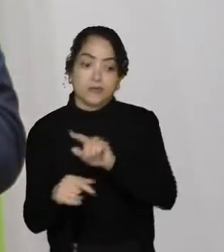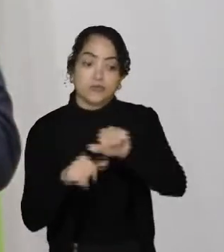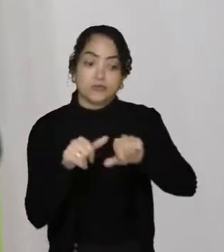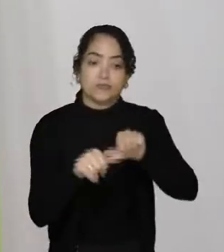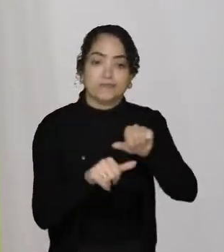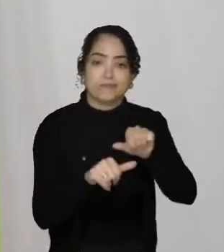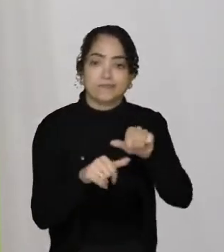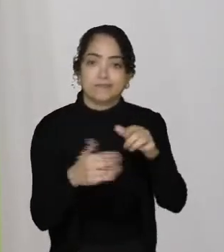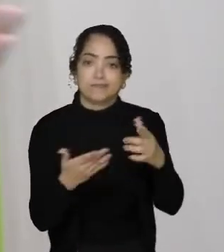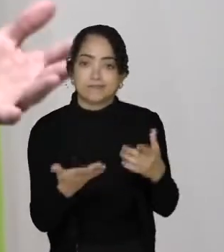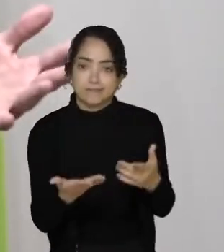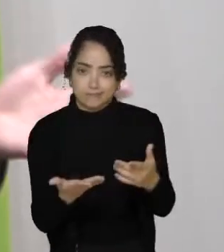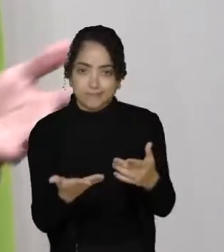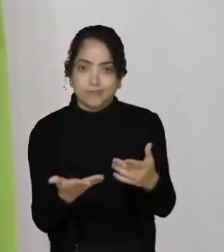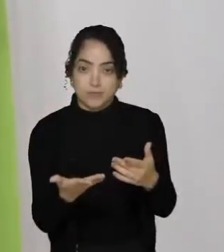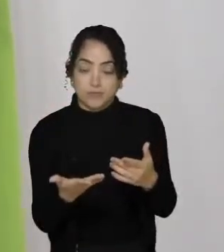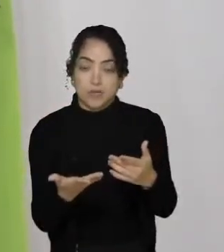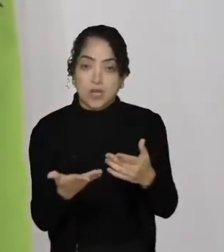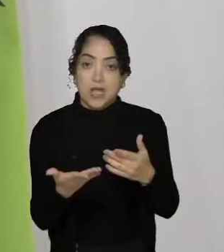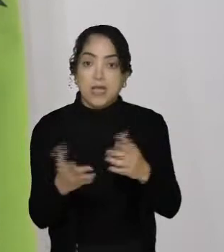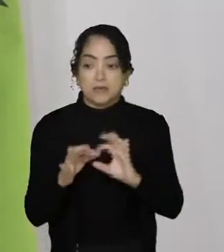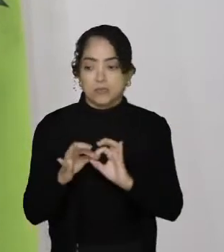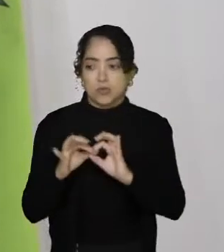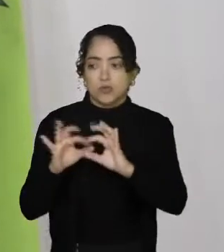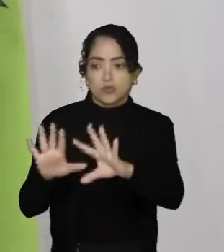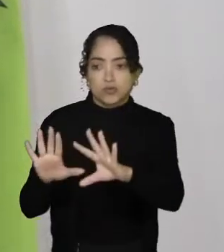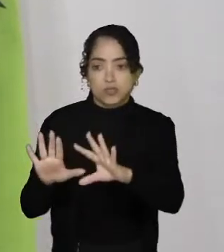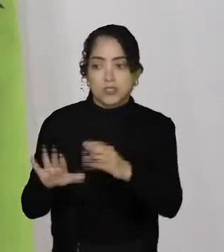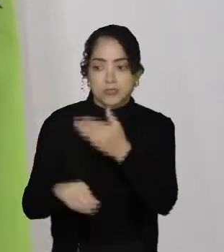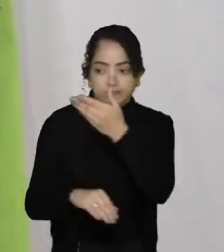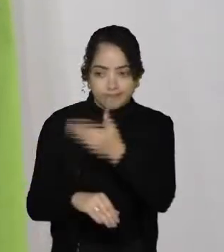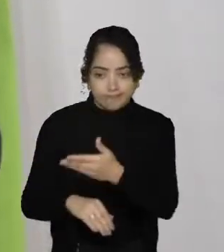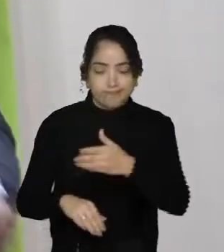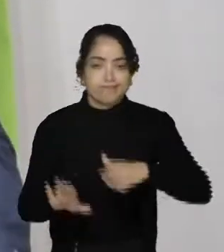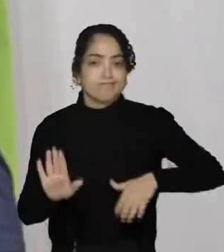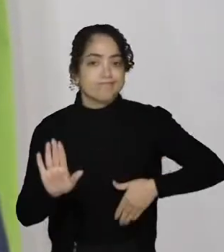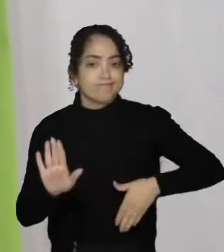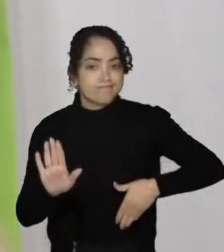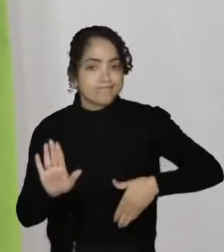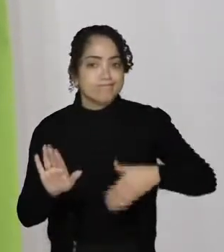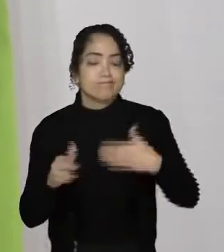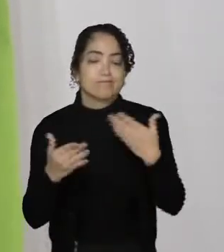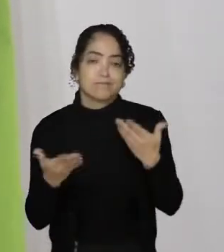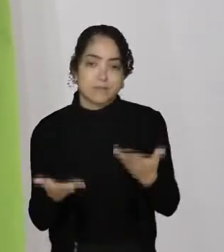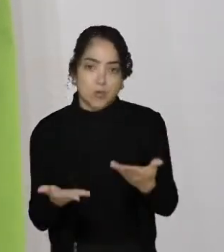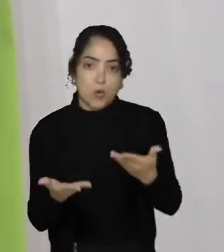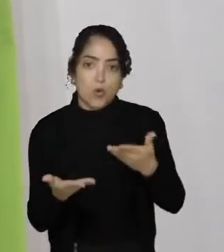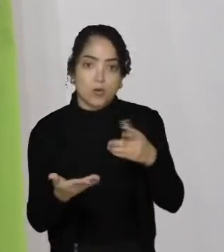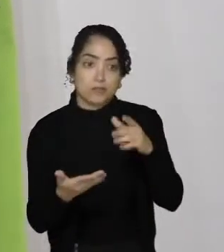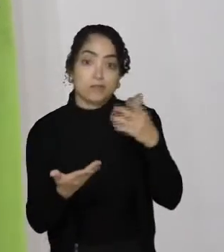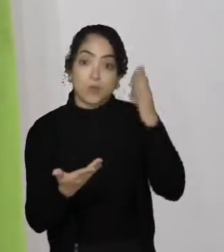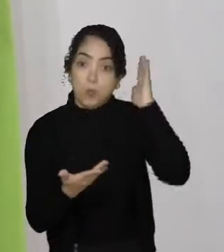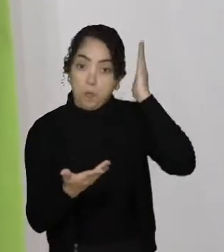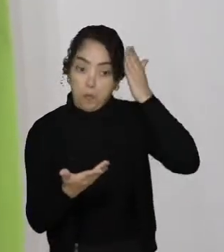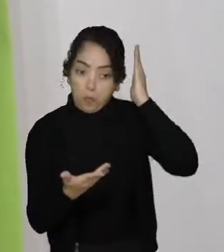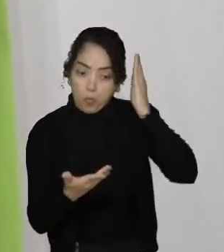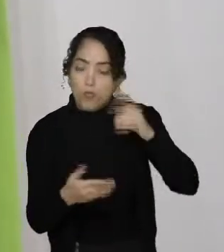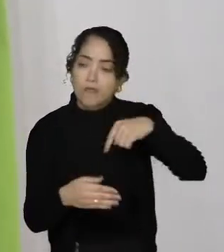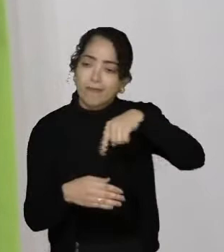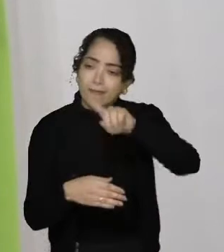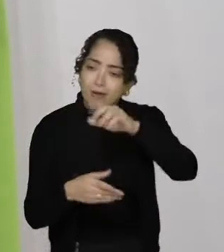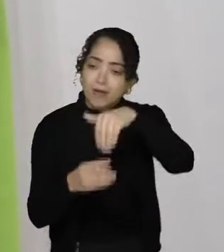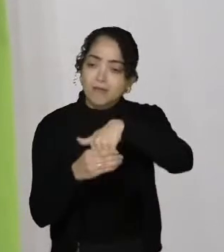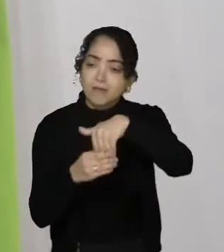E aí deu todo o direito eleitoral para esse vagabundo, e agora tu, burro, vai lá votar nele.